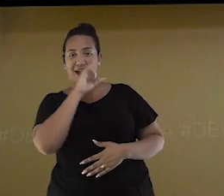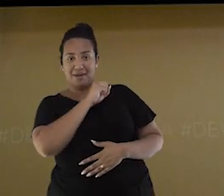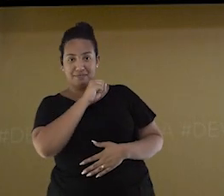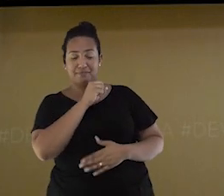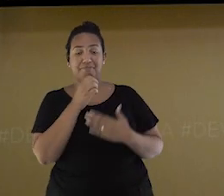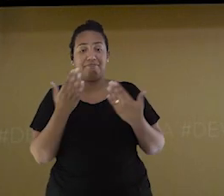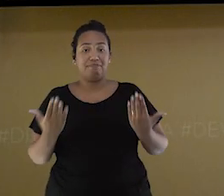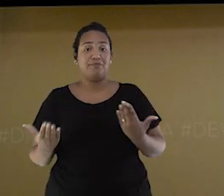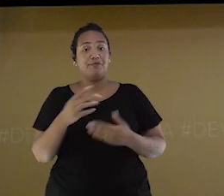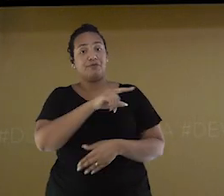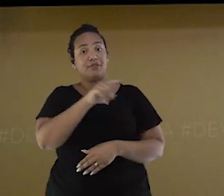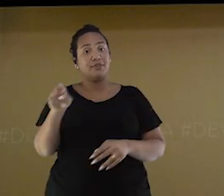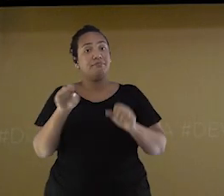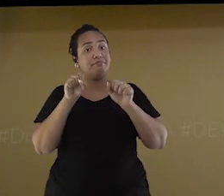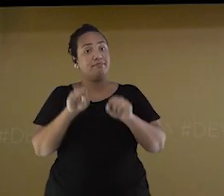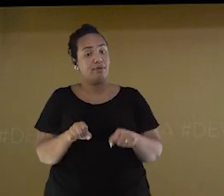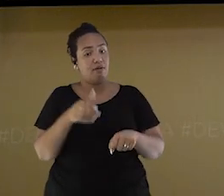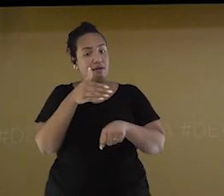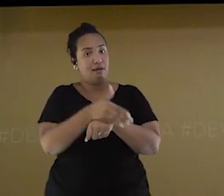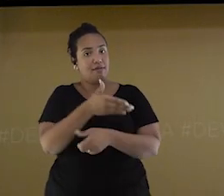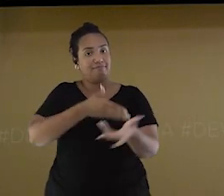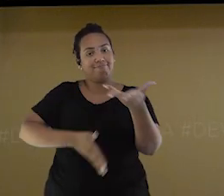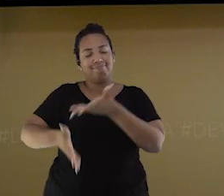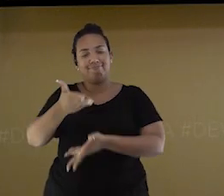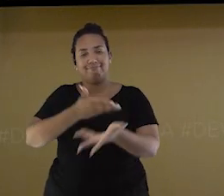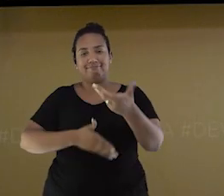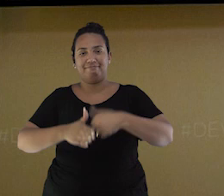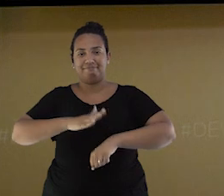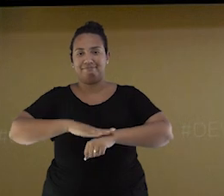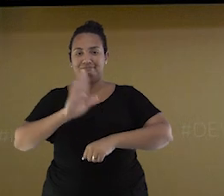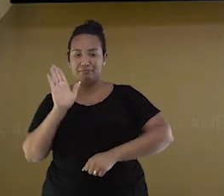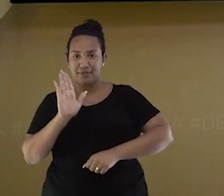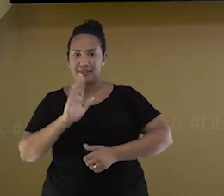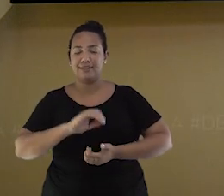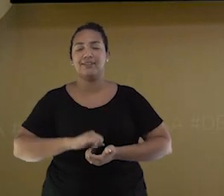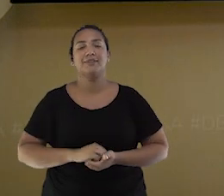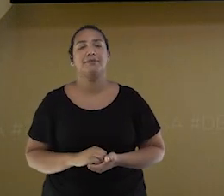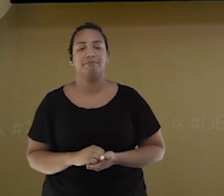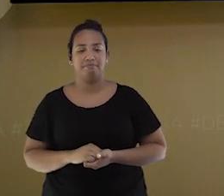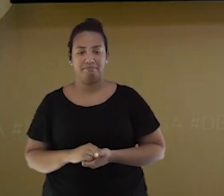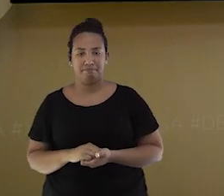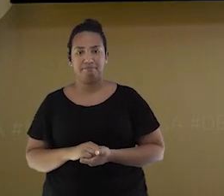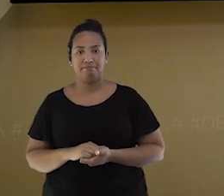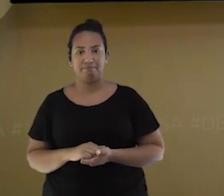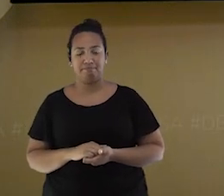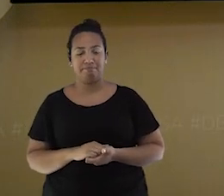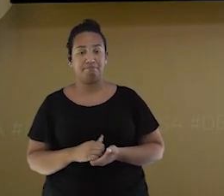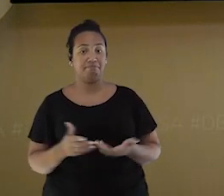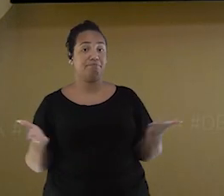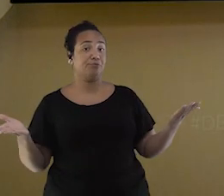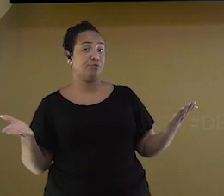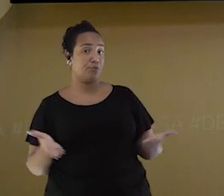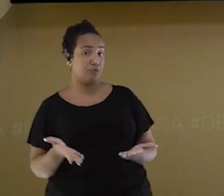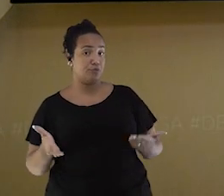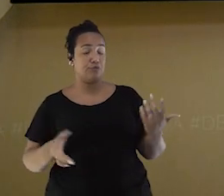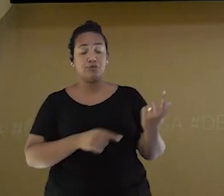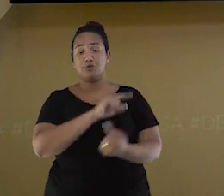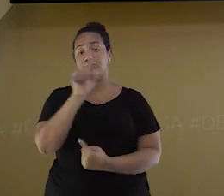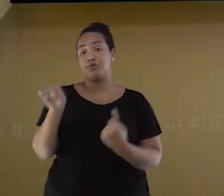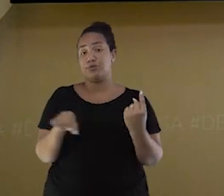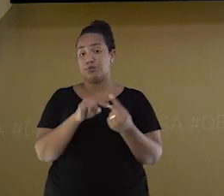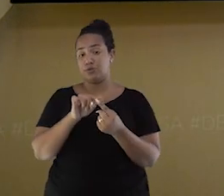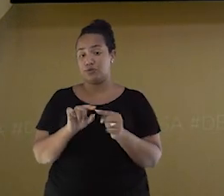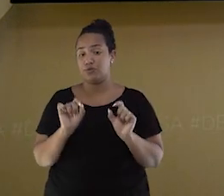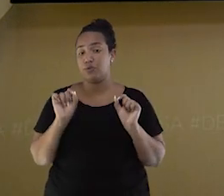você pode participar ainda mais das nossas interações. O objetivo do nosso encontro de hoje é